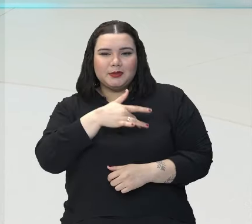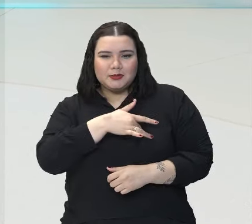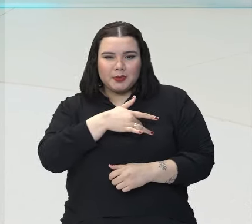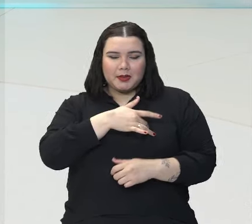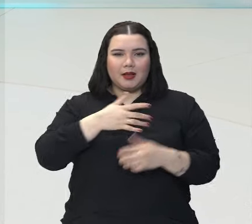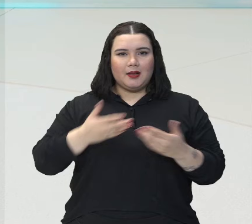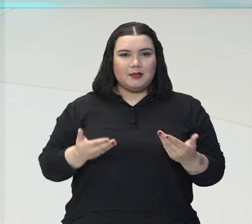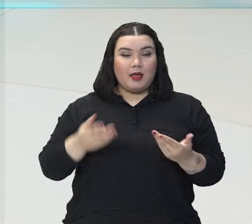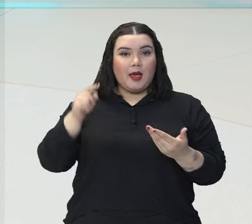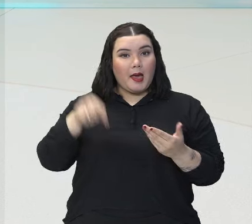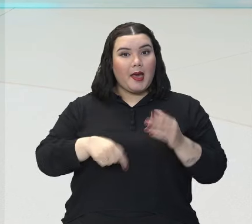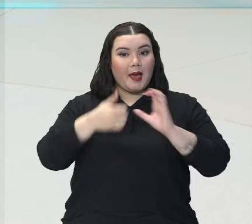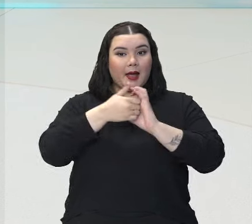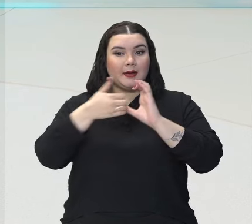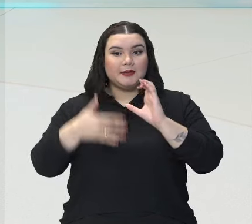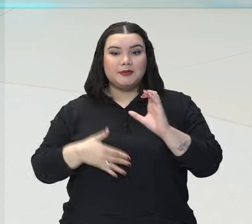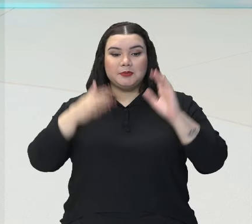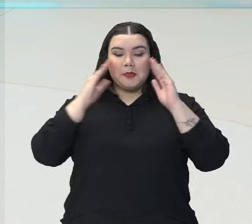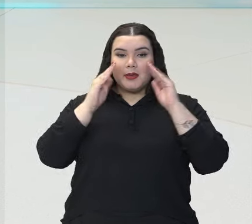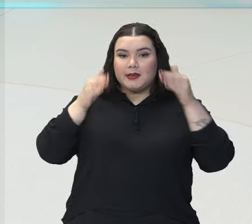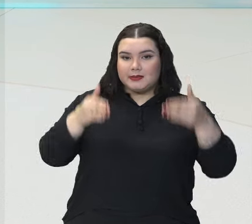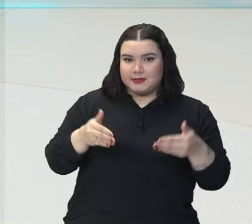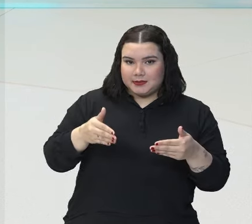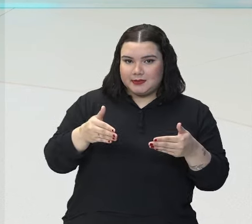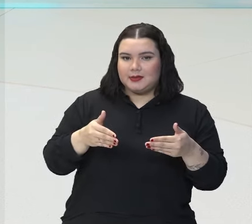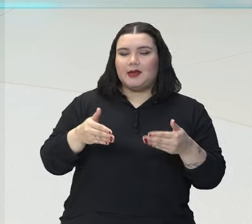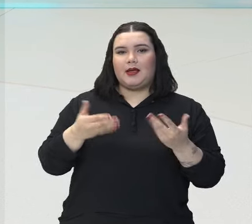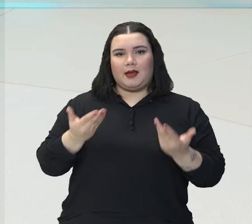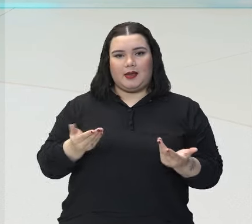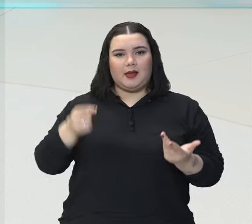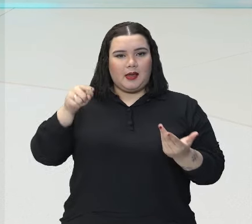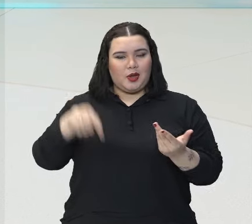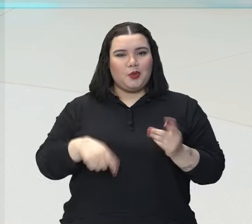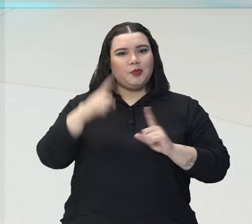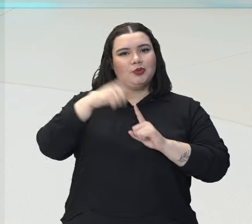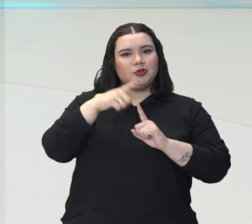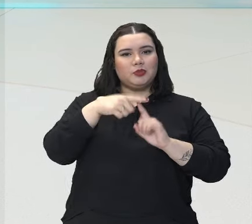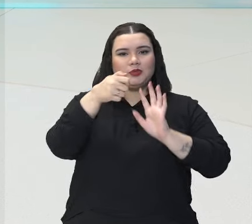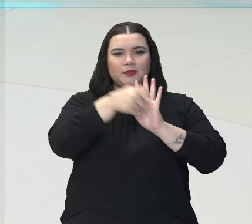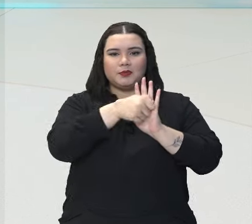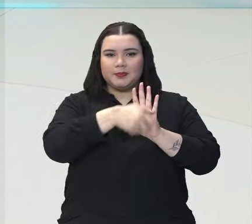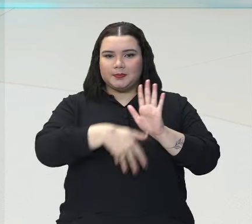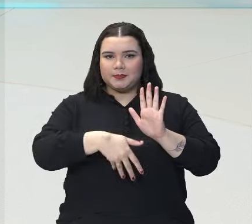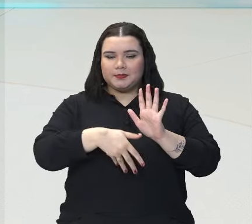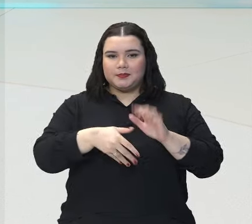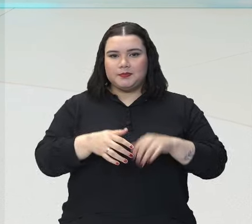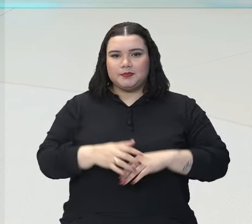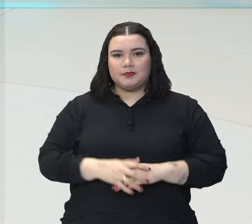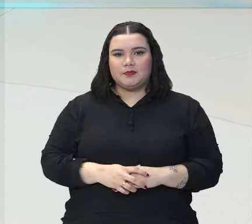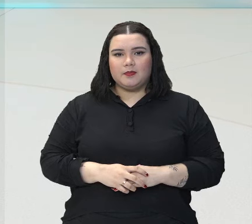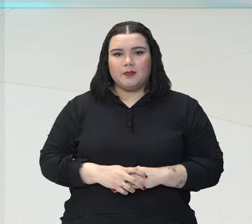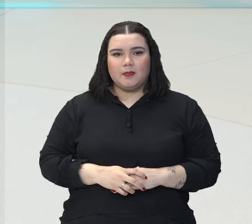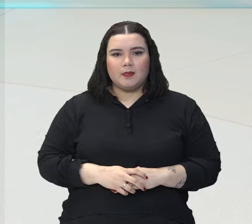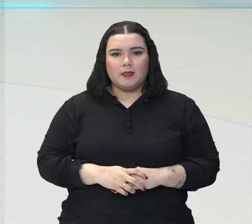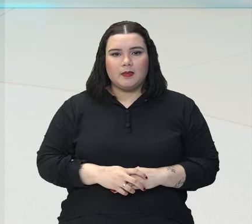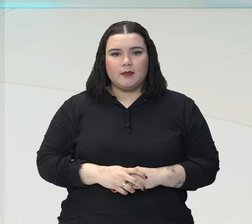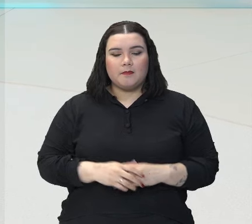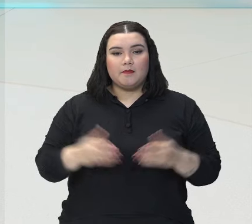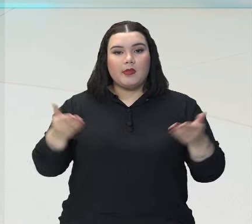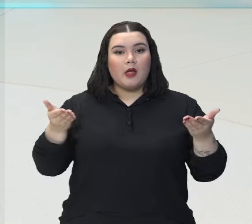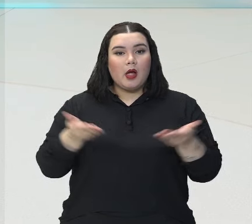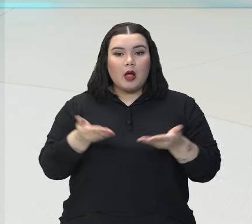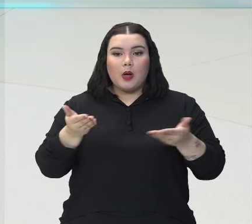específicas nossas que a gente atribui a outros seres inanimados. E a gente vai agora